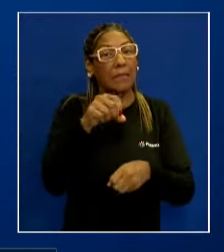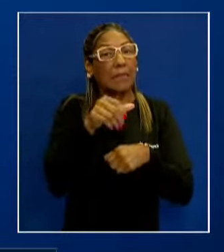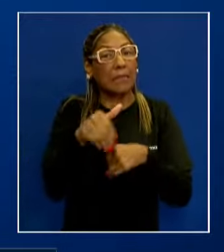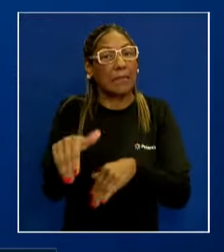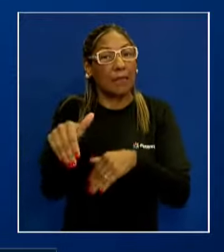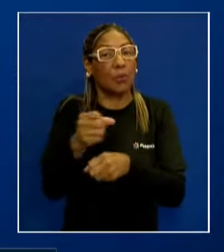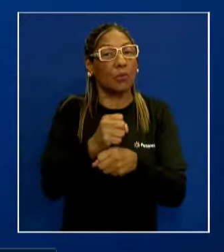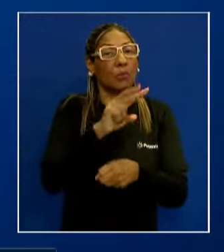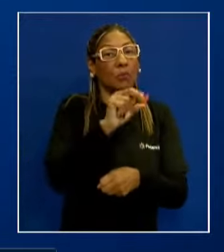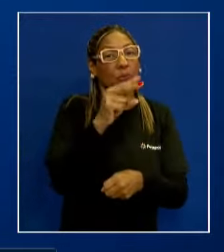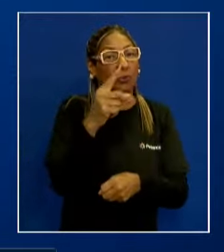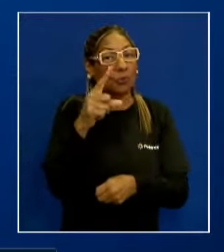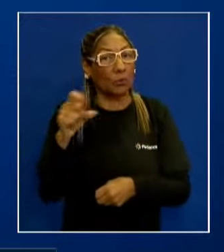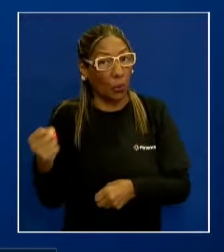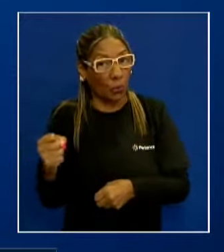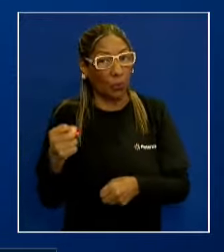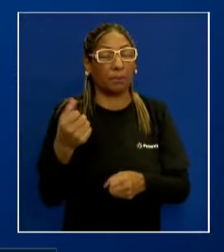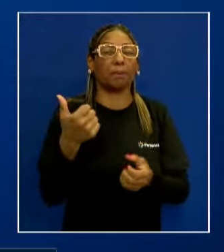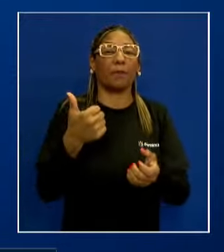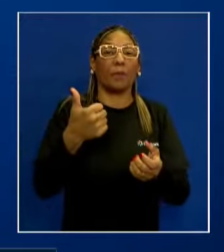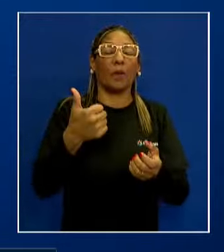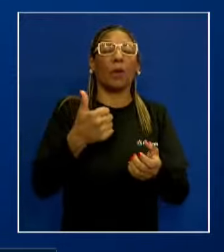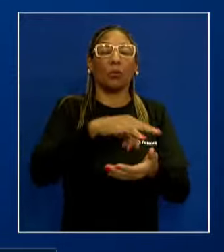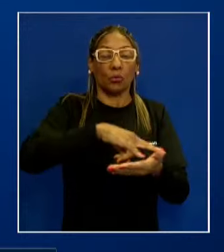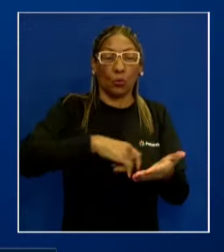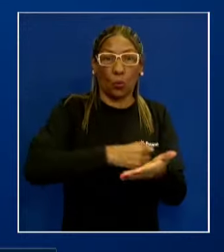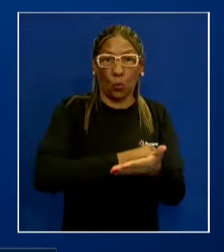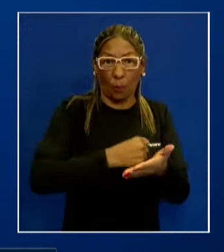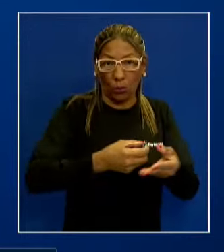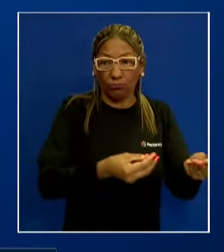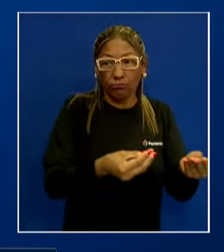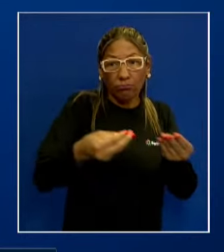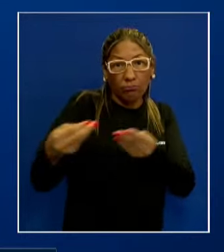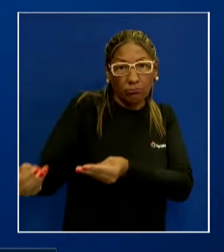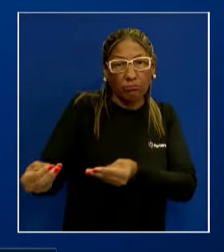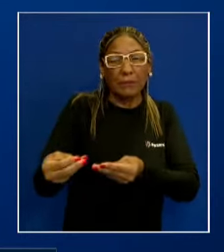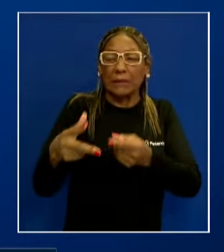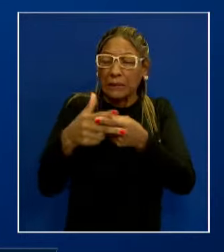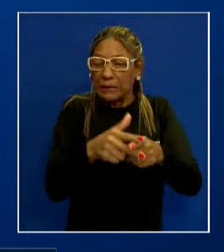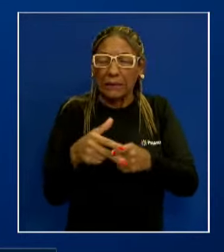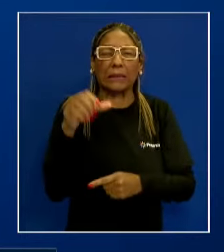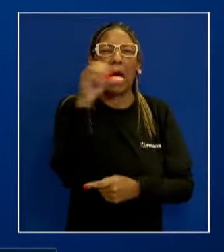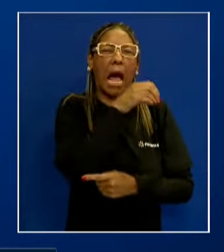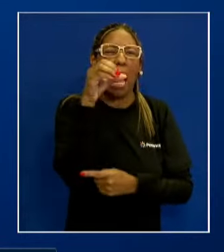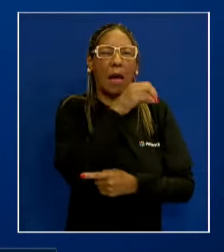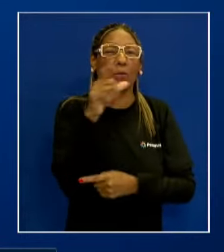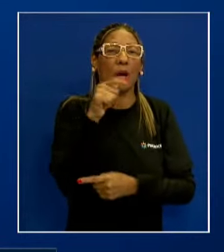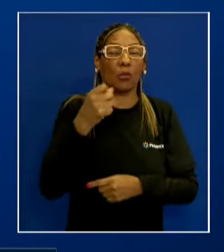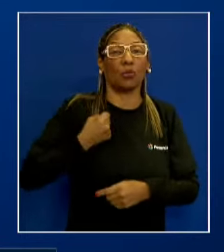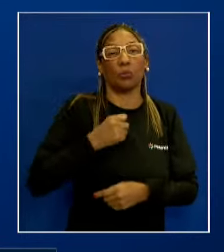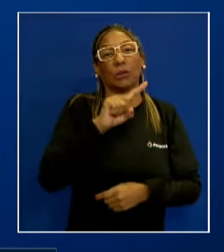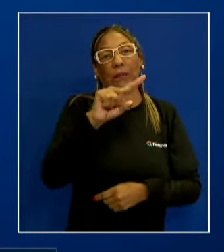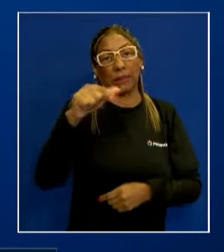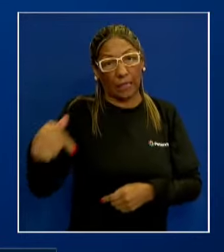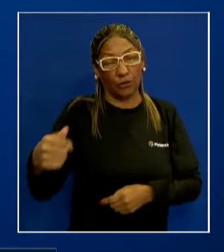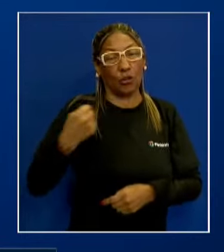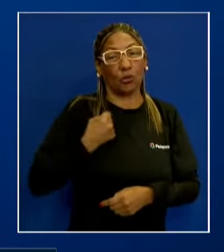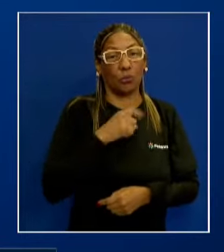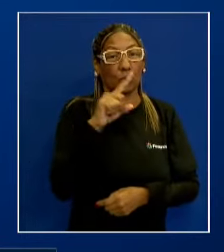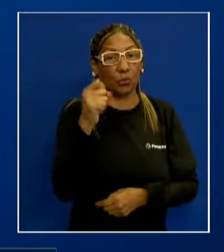Em documento enviado para a Prefeitura, os servidores recomendaram reparos urgentes nas casas de bomba 17 e 18,